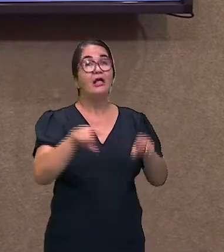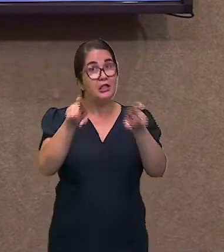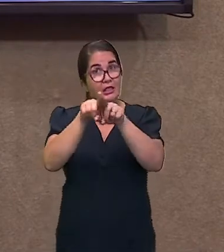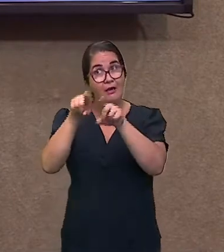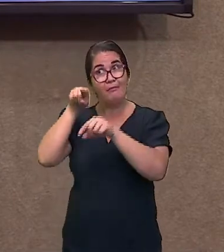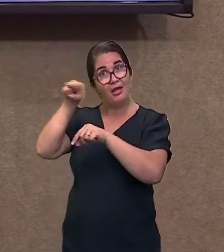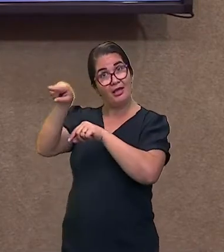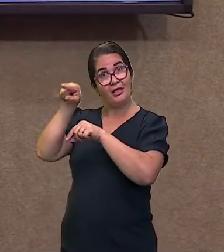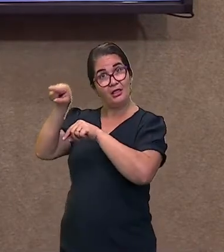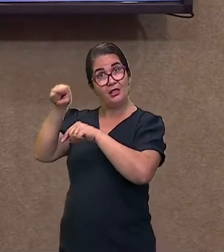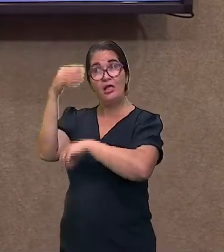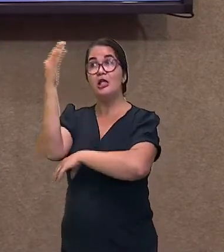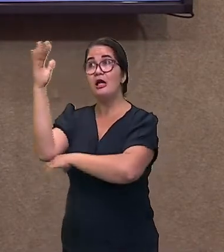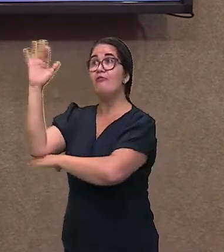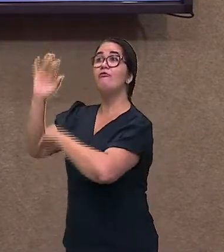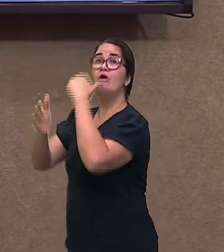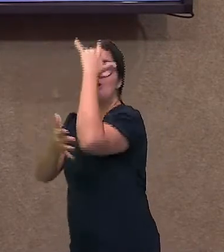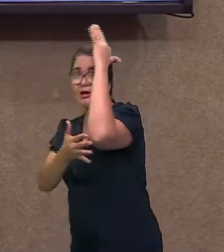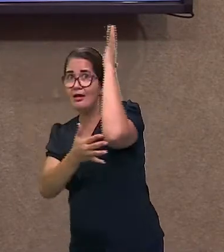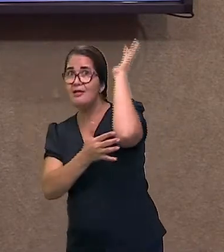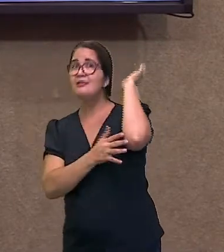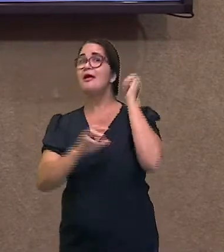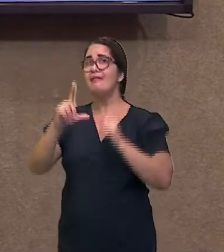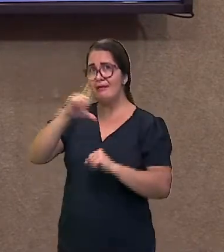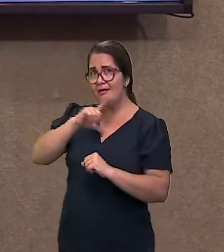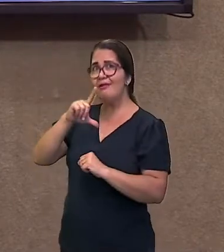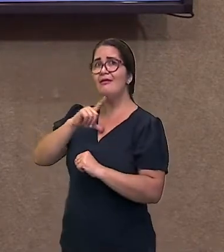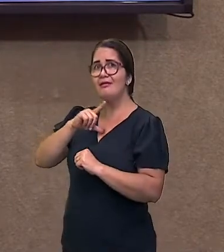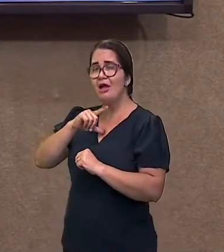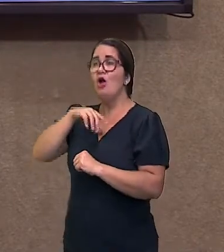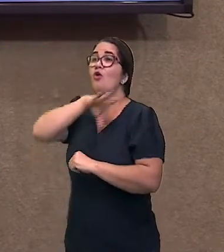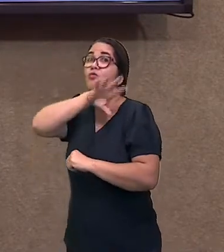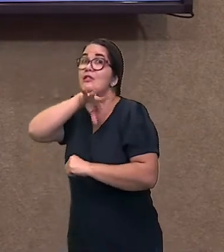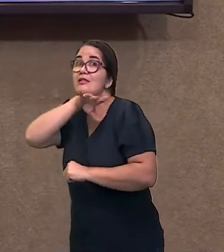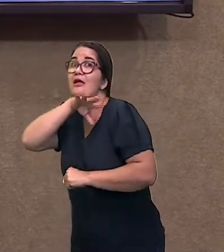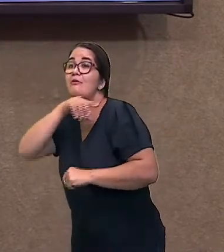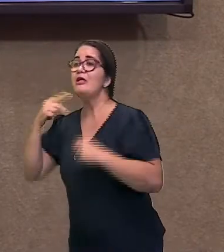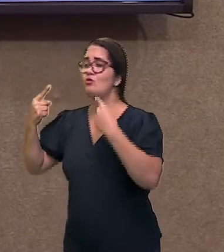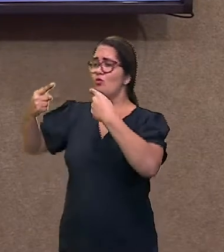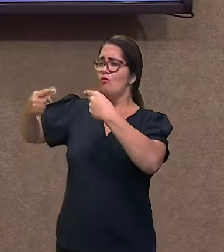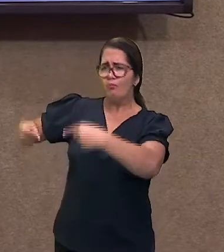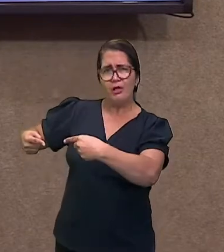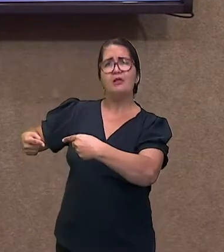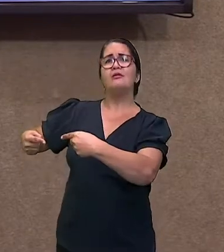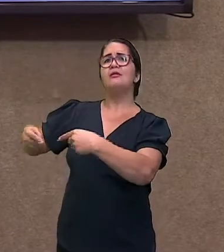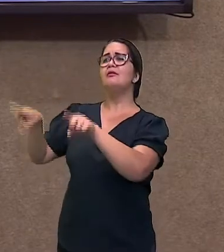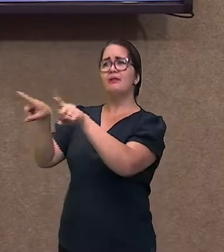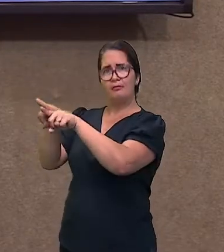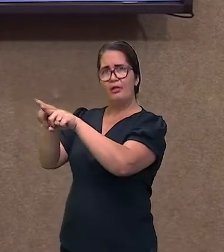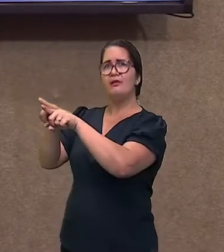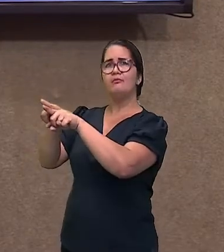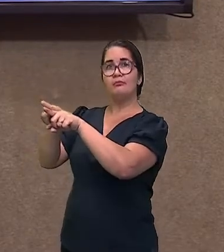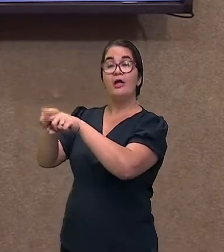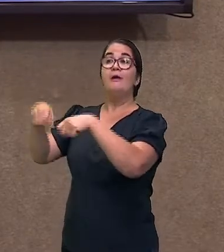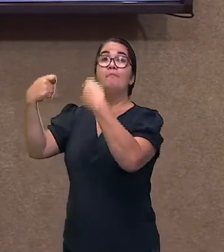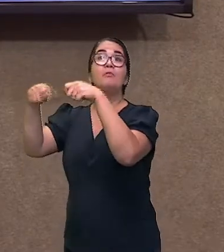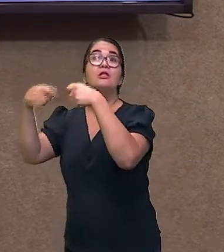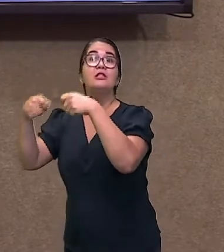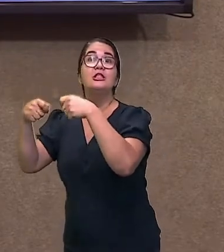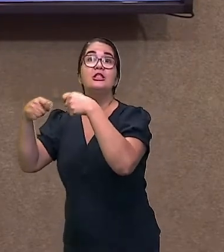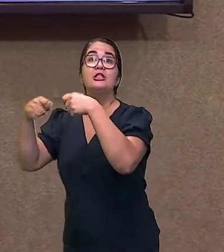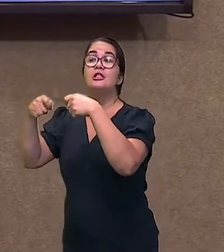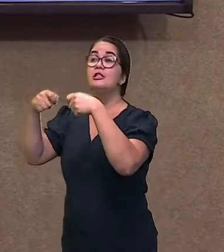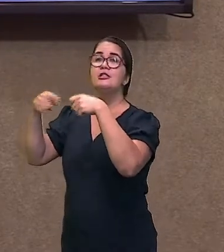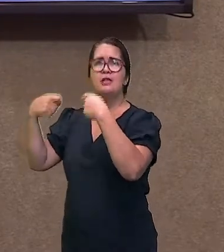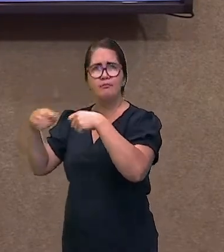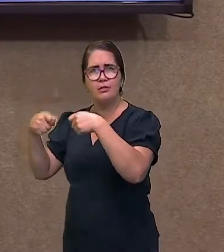coleguinha lá, com o outro, vizinho, porque ele precisa se alimentar para sobreviver, ele precisa ter